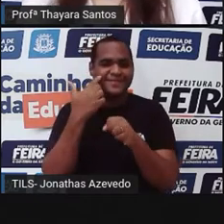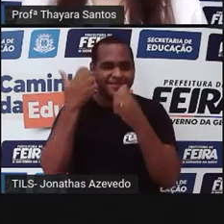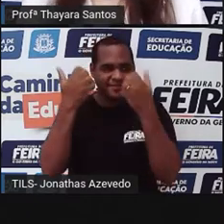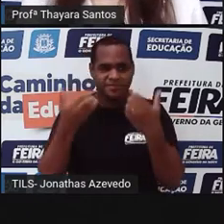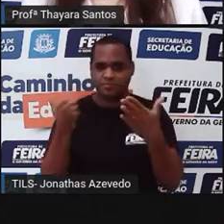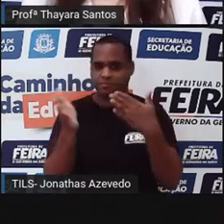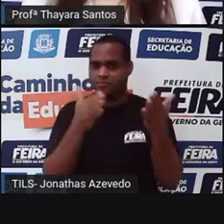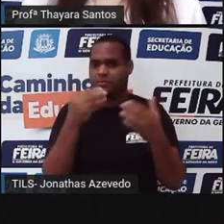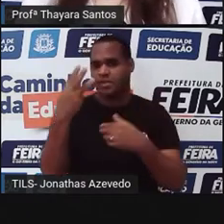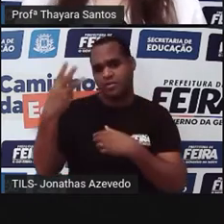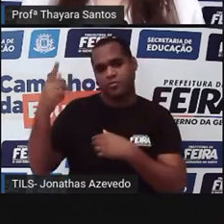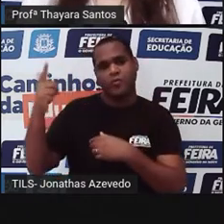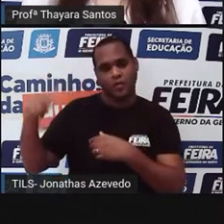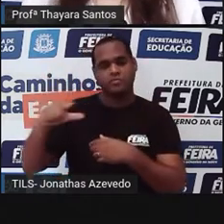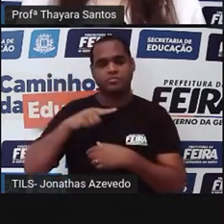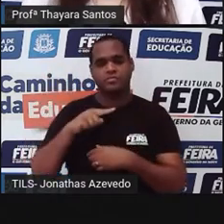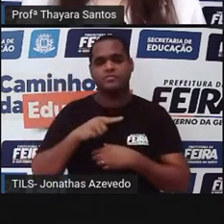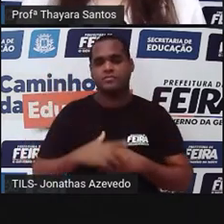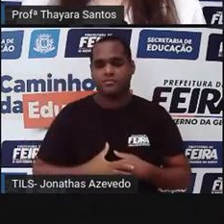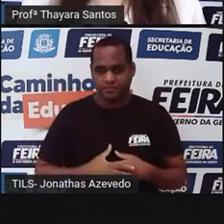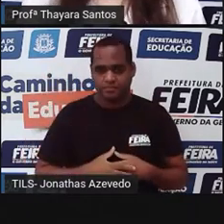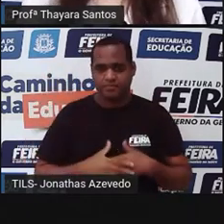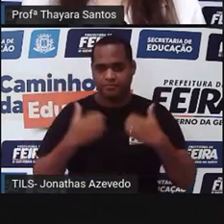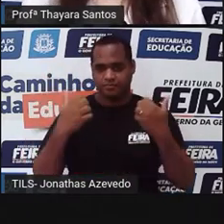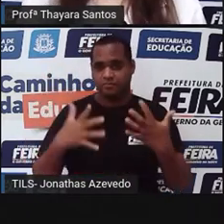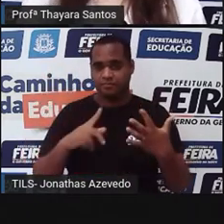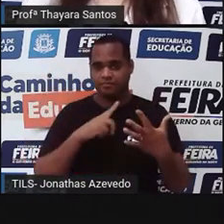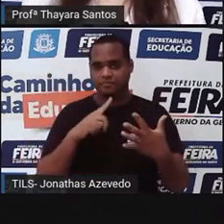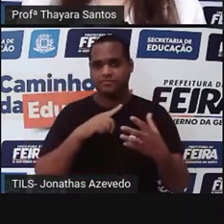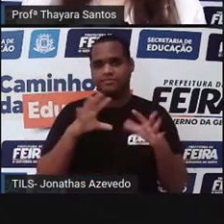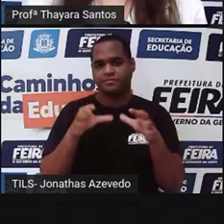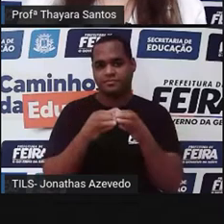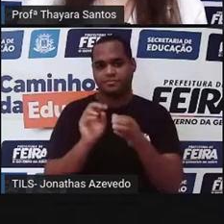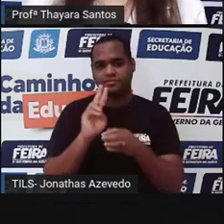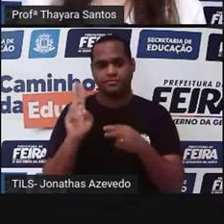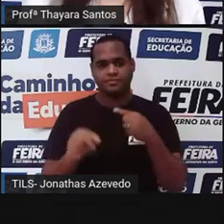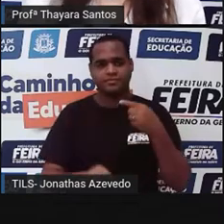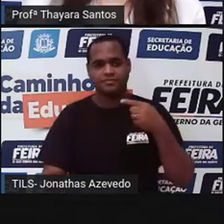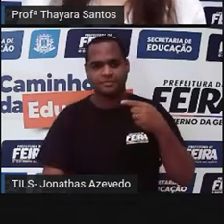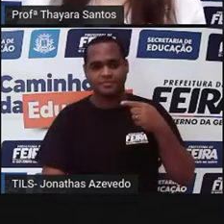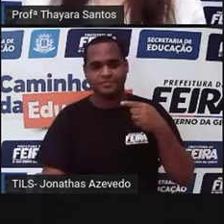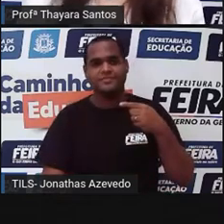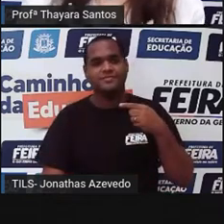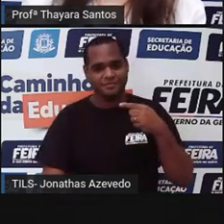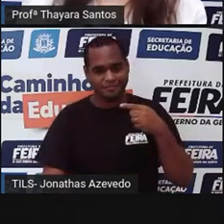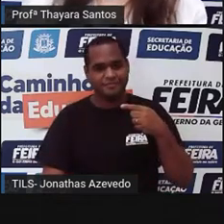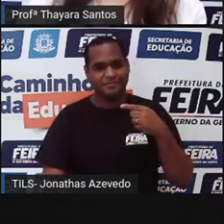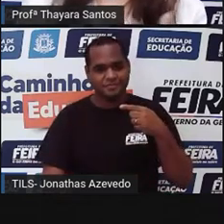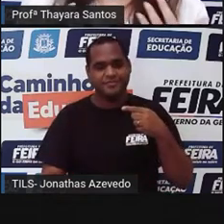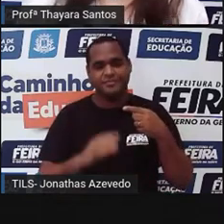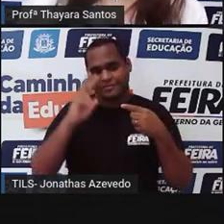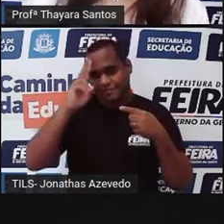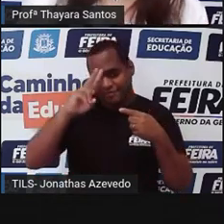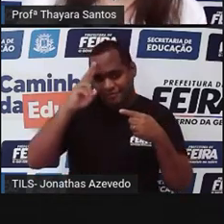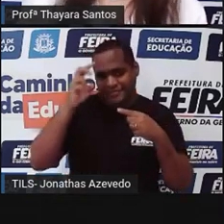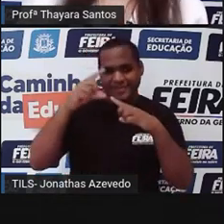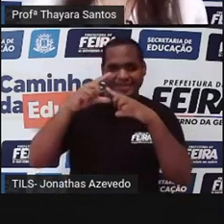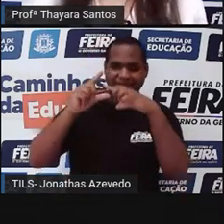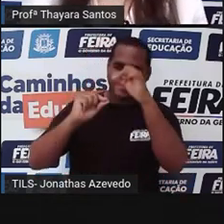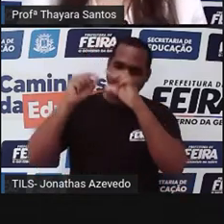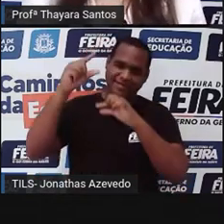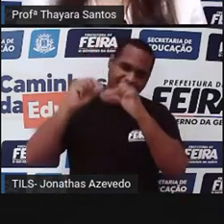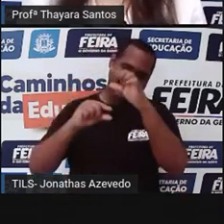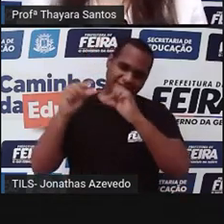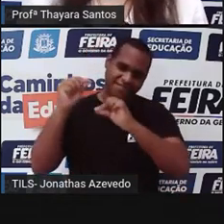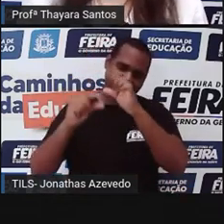dois. O primeiro grupo dos equinodermos são os asteroides. Essa palavra já faz a gente lembrar de estrela. E